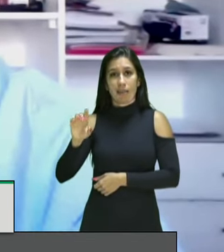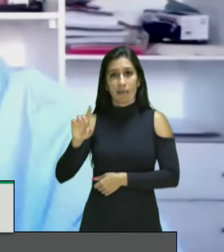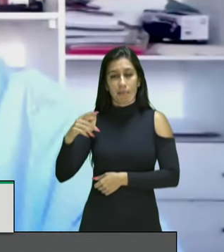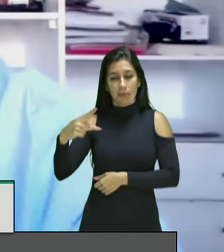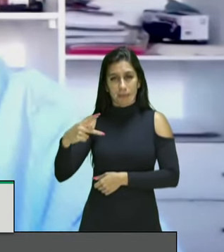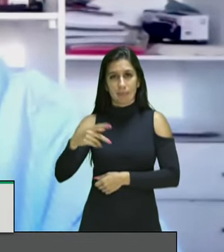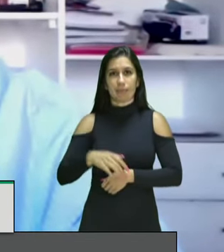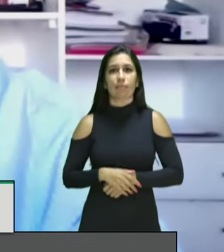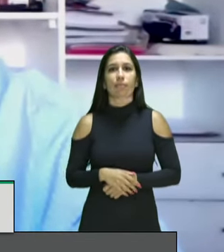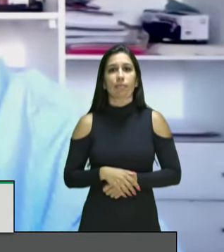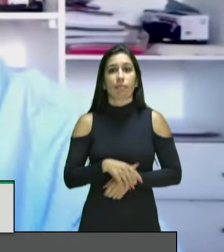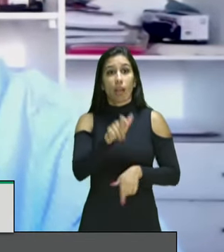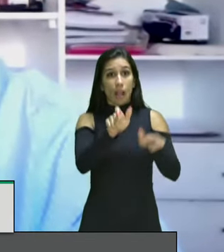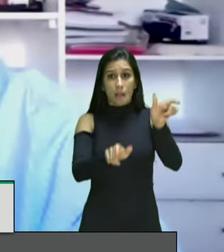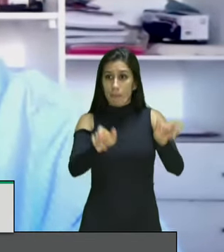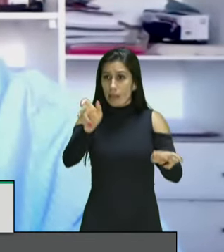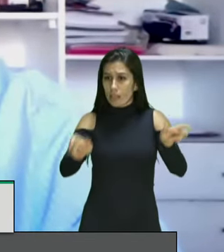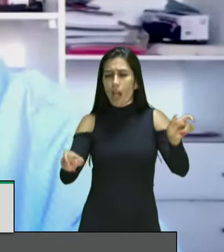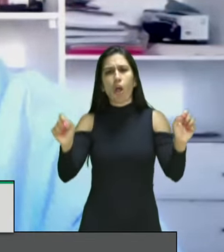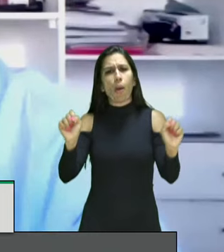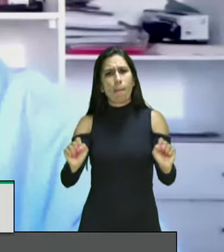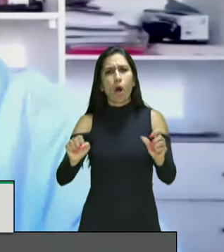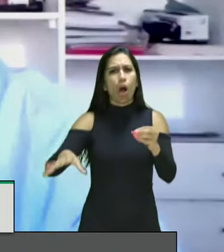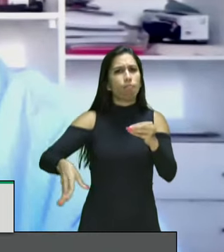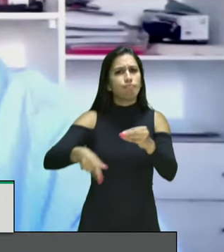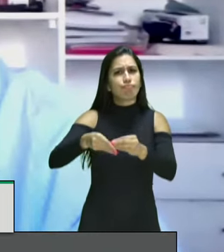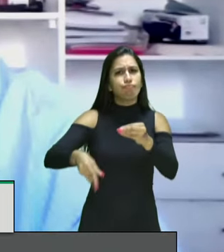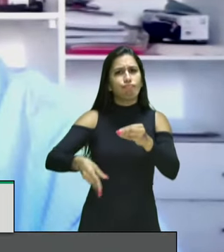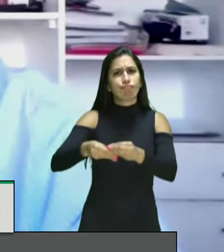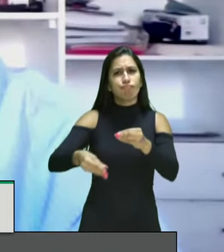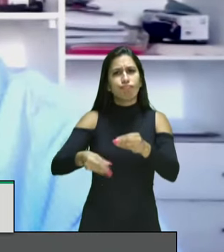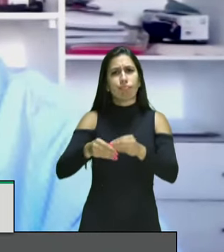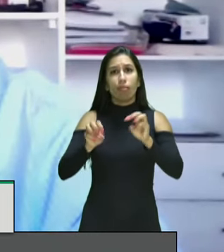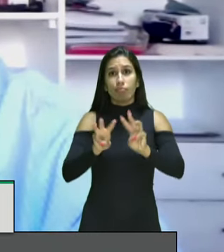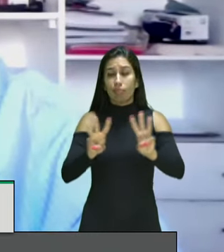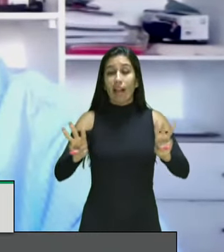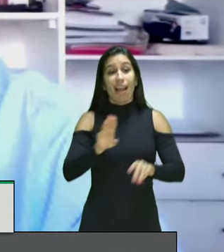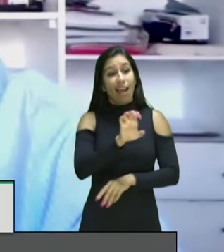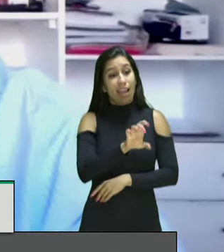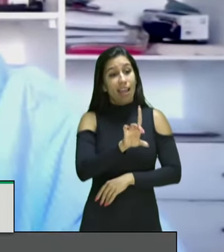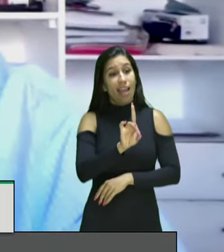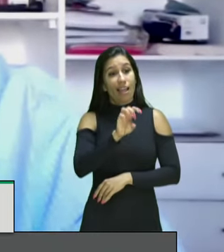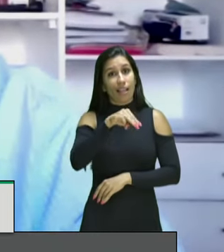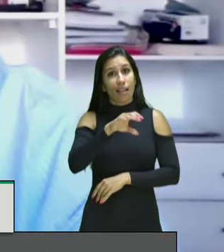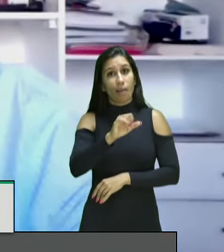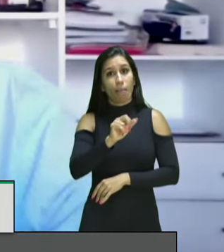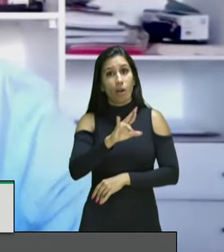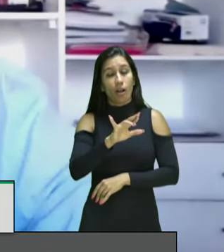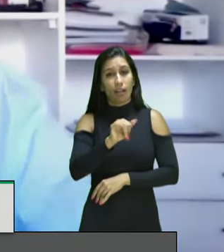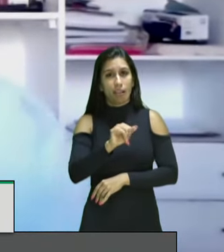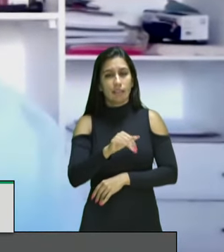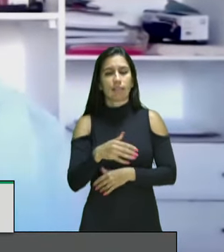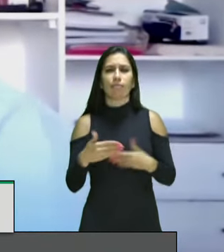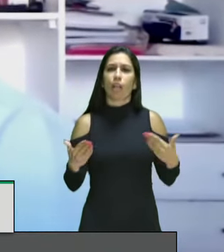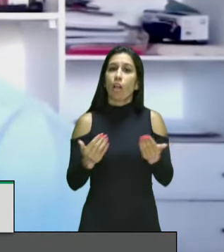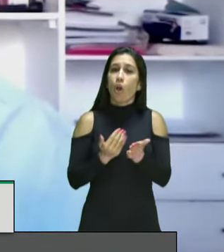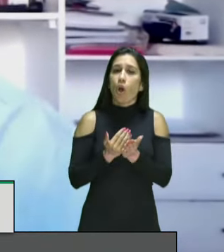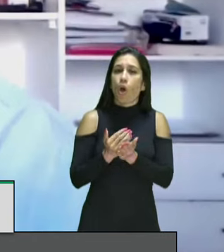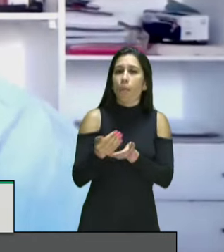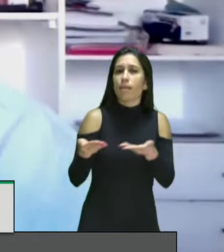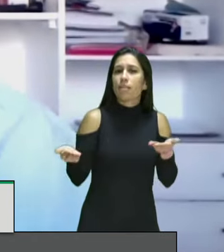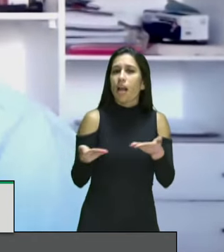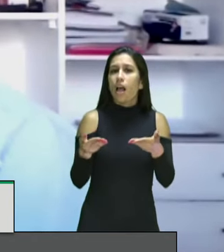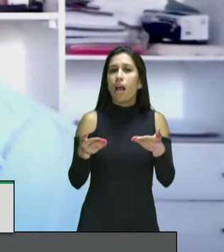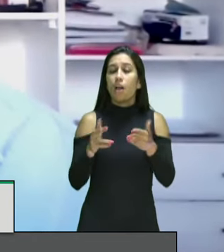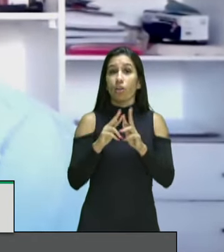cidadãos podem apresentar contribuições através do portal E-Democracia. Dando início, portanto, à nossa audiência